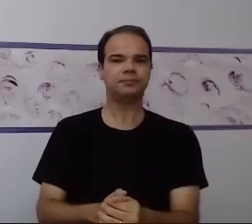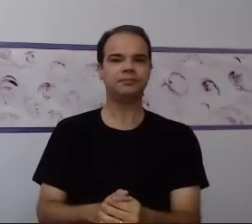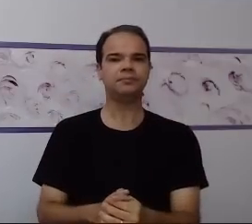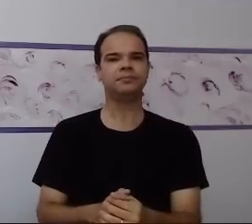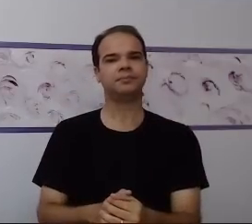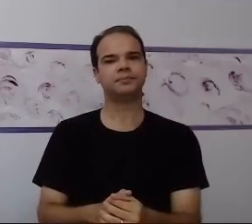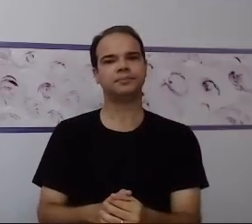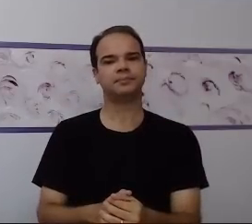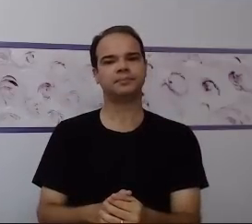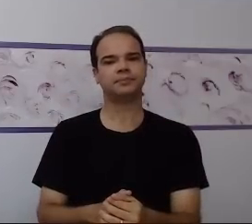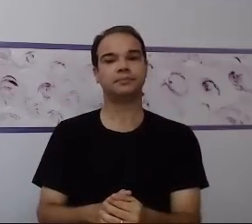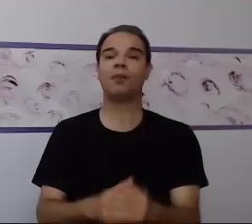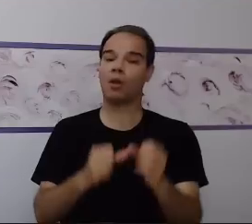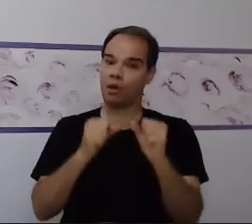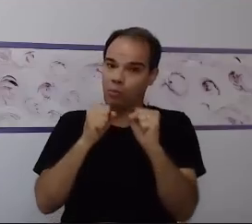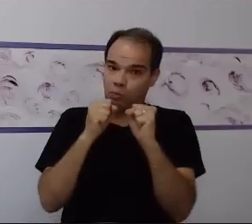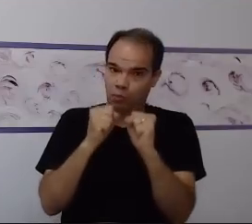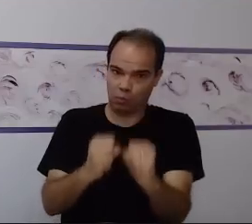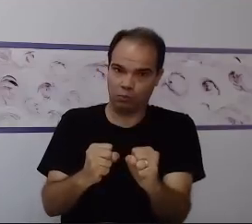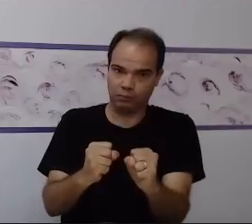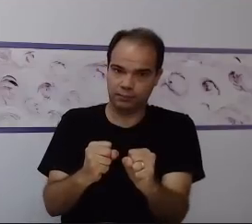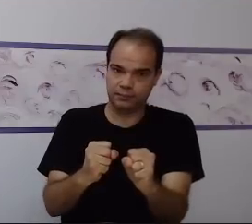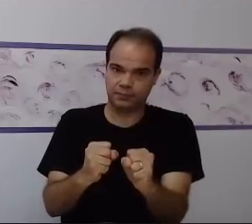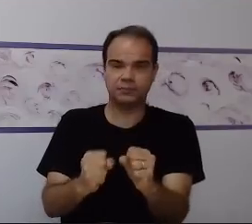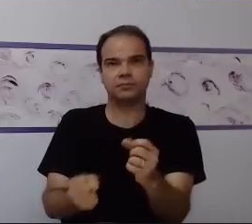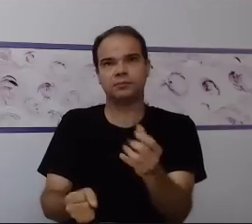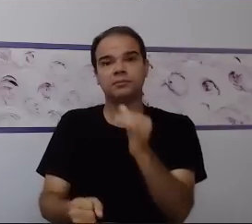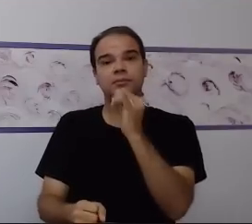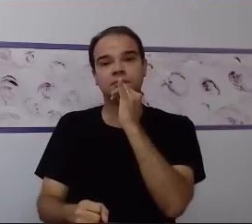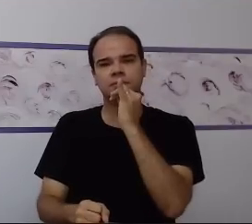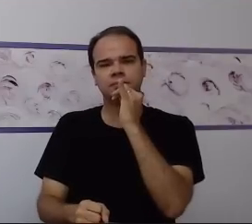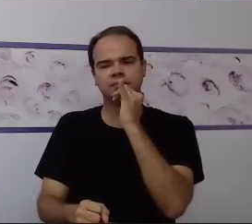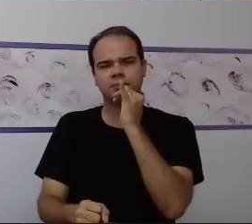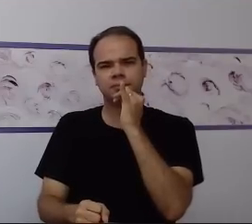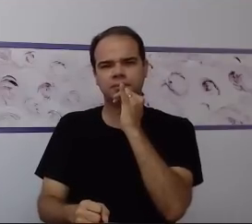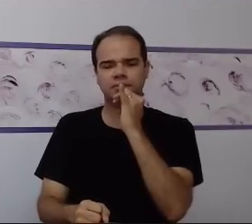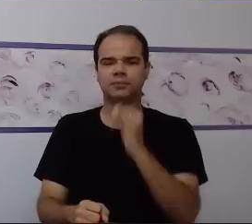aí eu posso inclusive, eu vou dar um exemplo bem